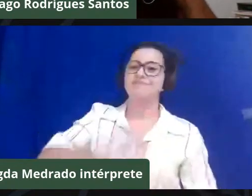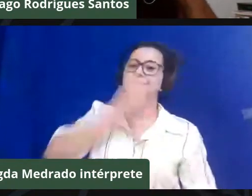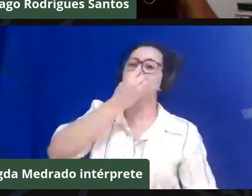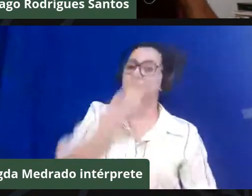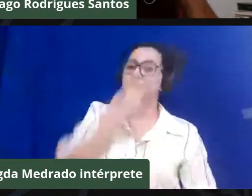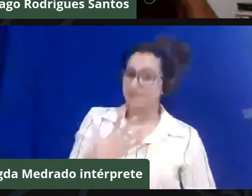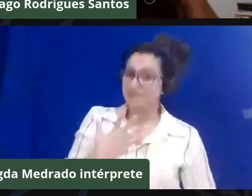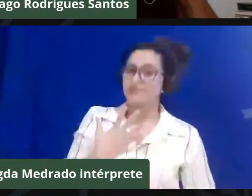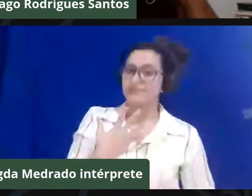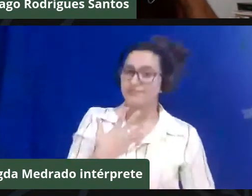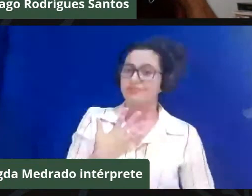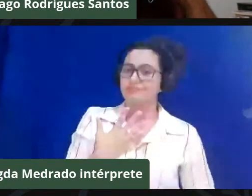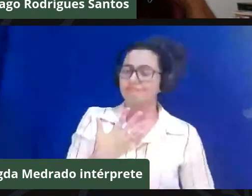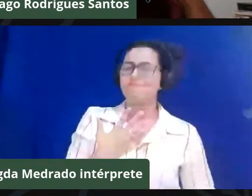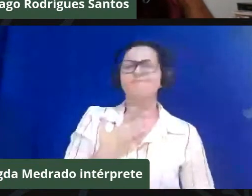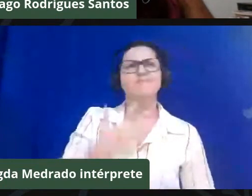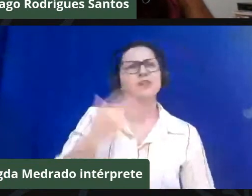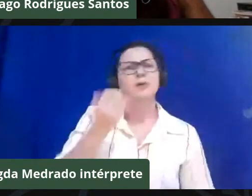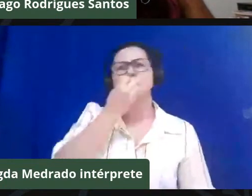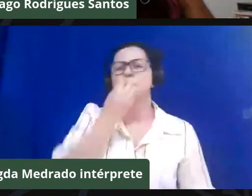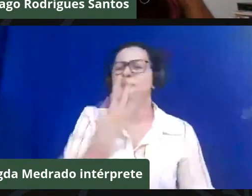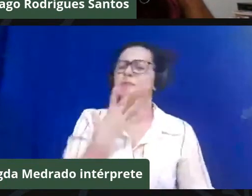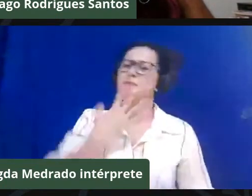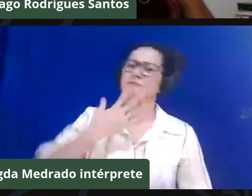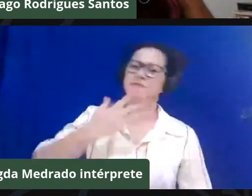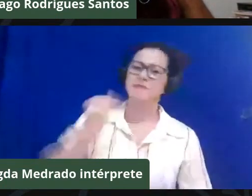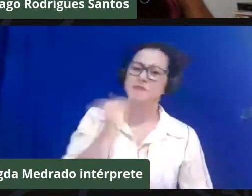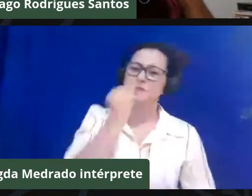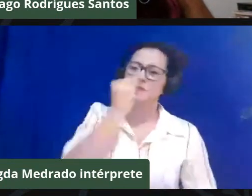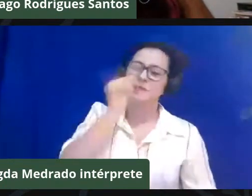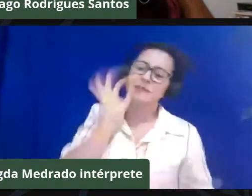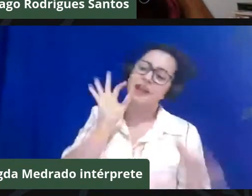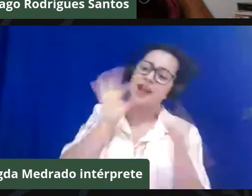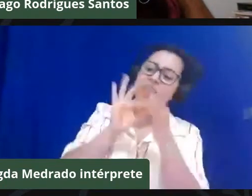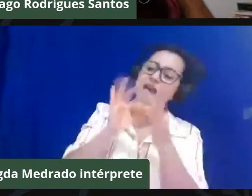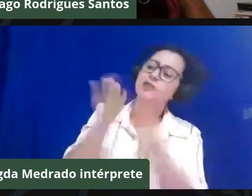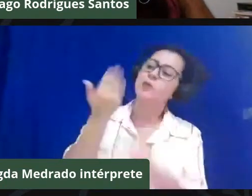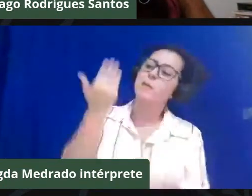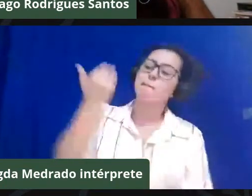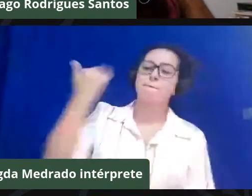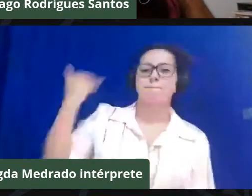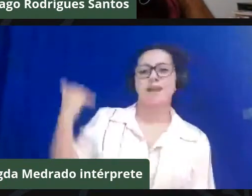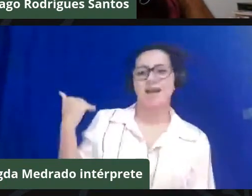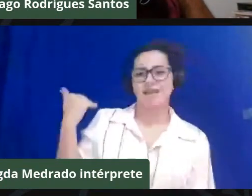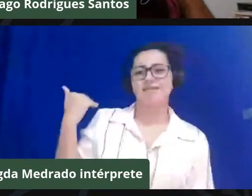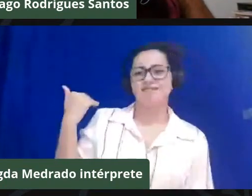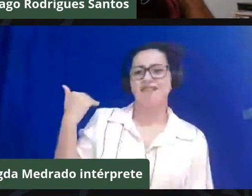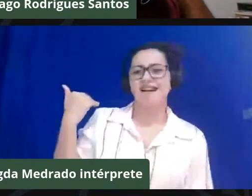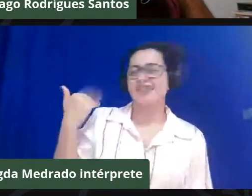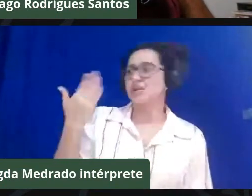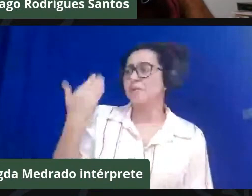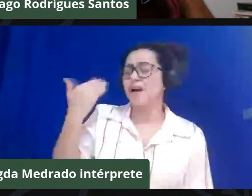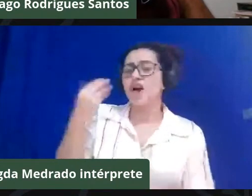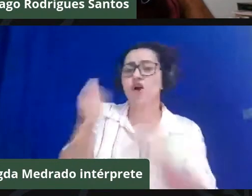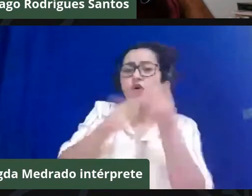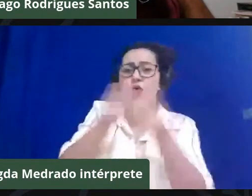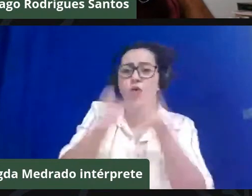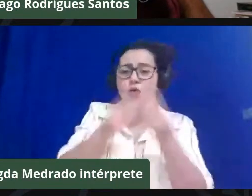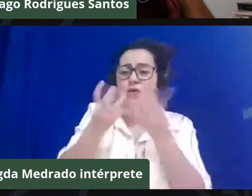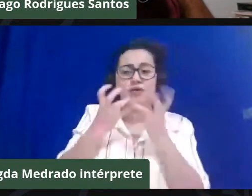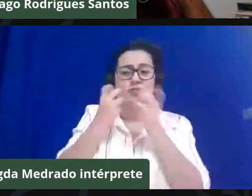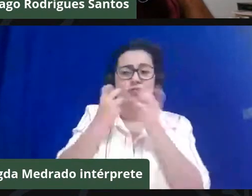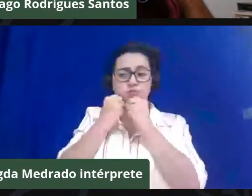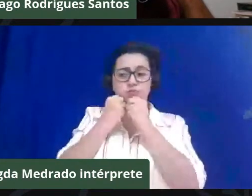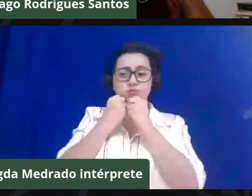como é que se fala, interage com aquilo do passado, né, do não falar, do não dizer, do não mostrar,